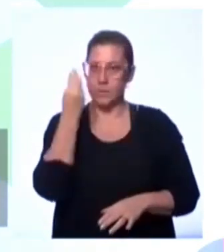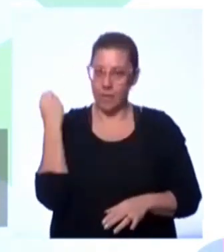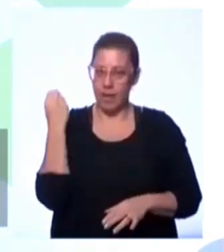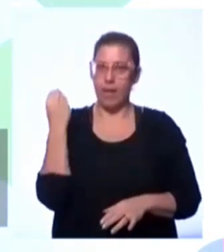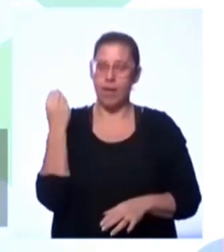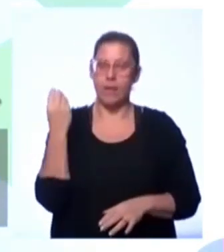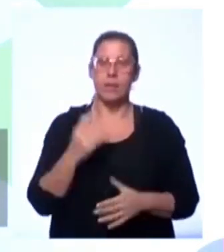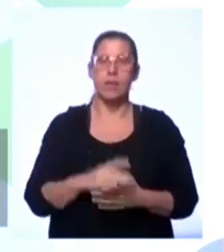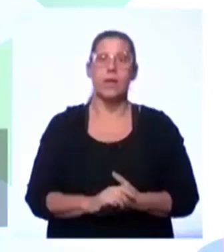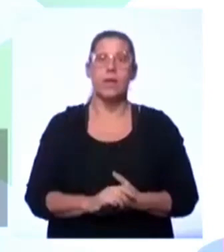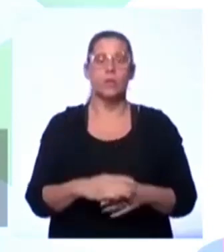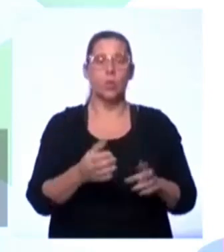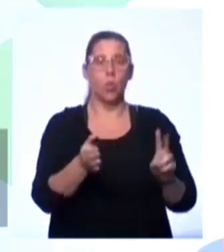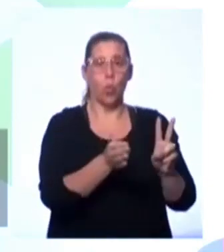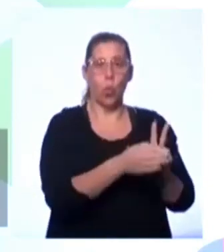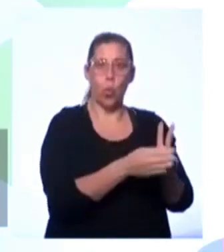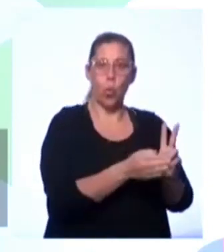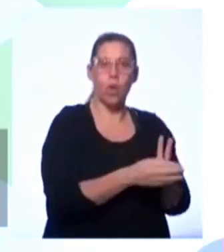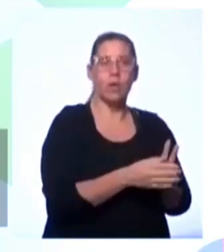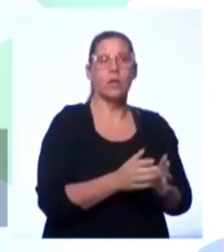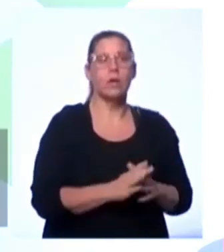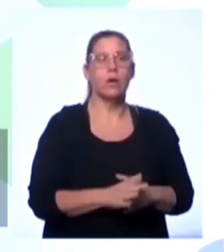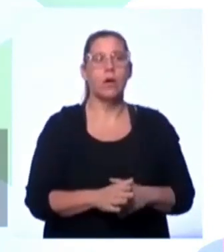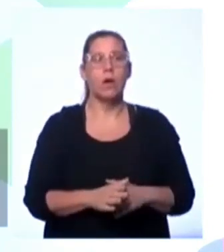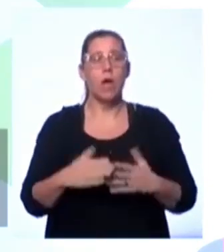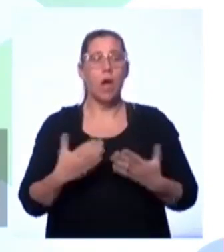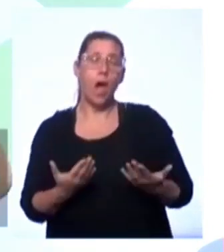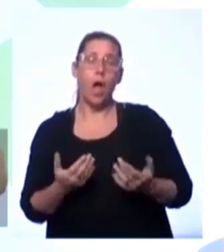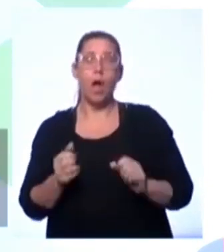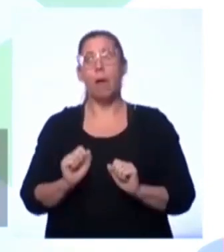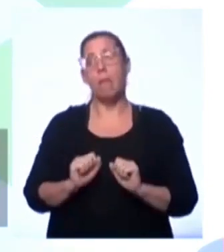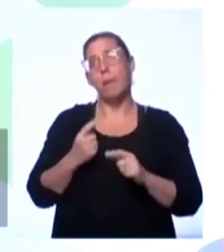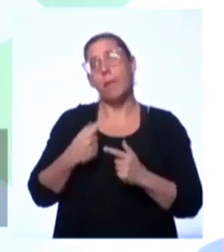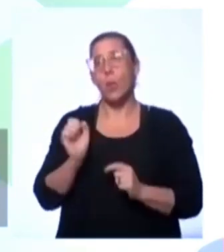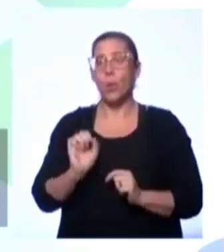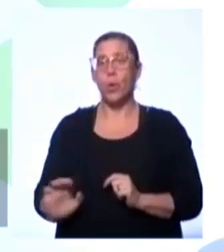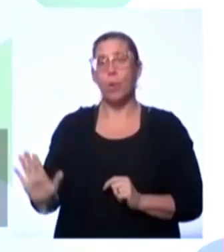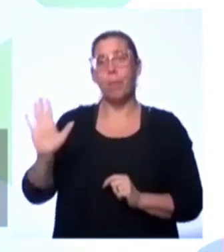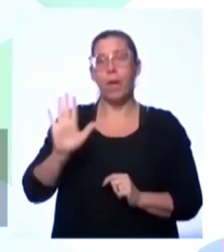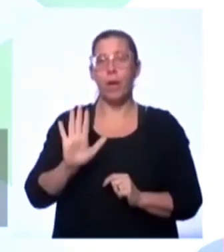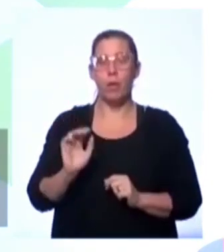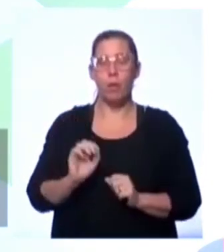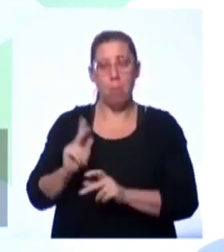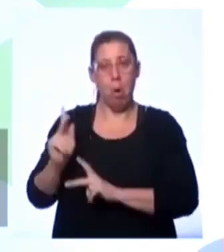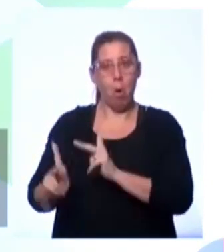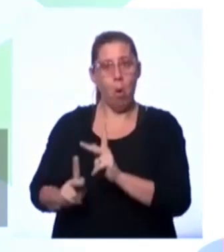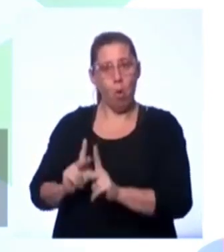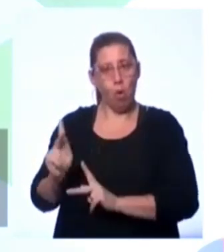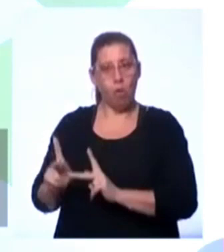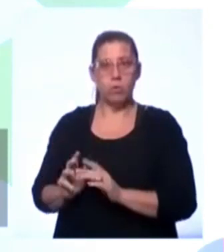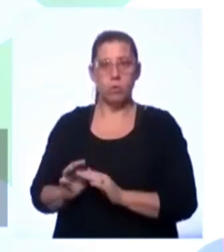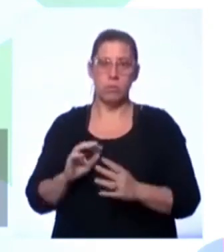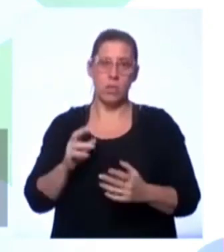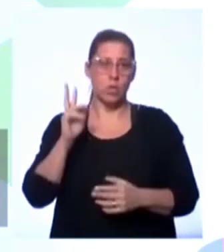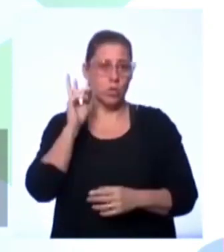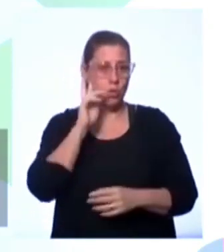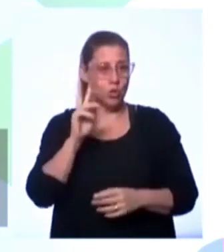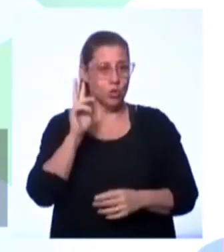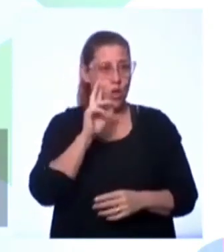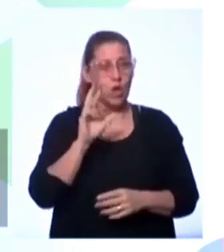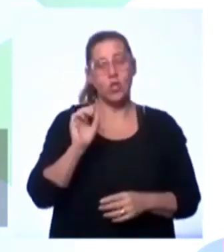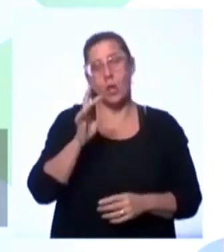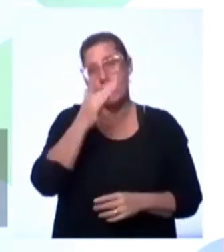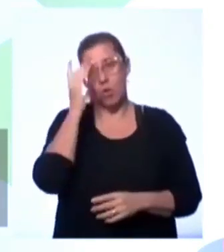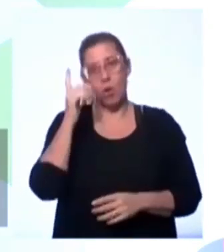questão indígena e fica aquela questão, não, porque o europeu, porque isso? E aí é aquela história, a gente ouve apenas a história do